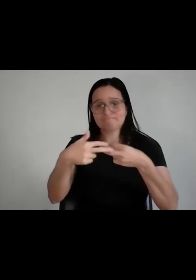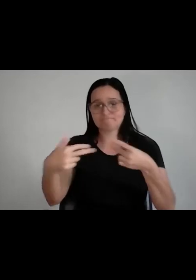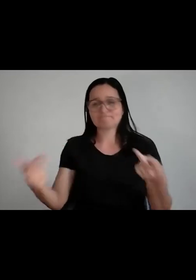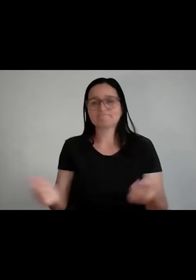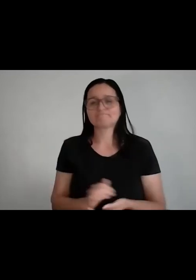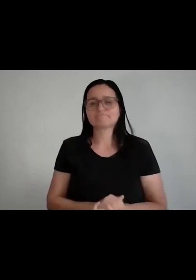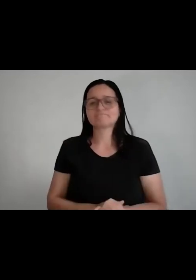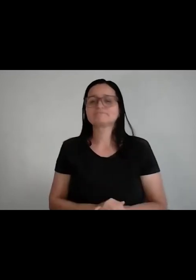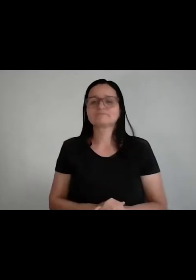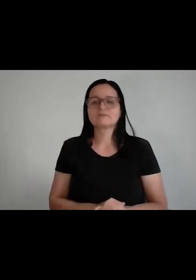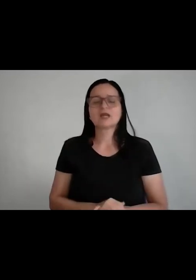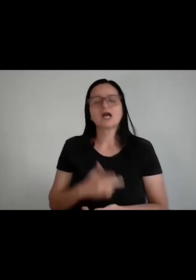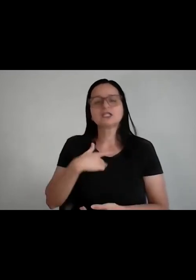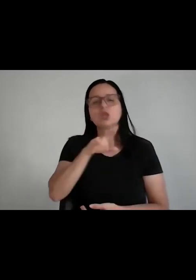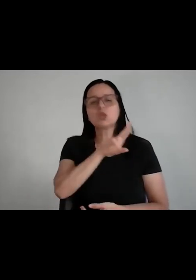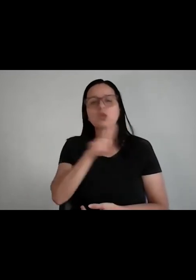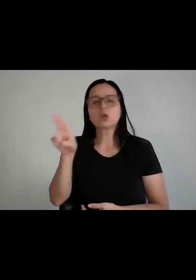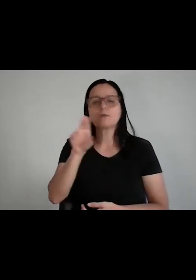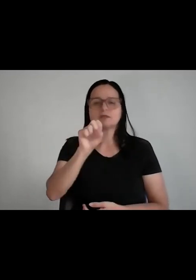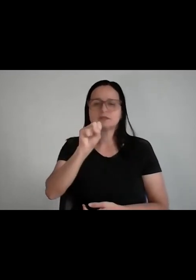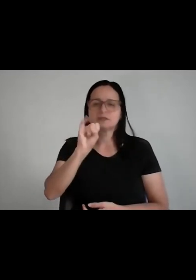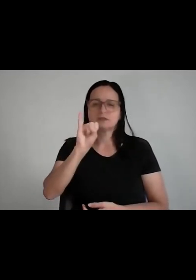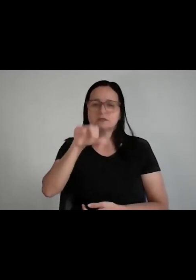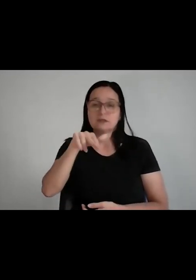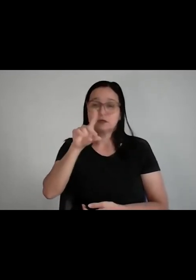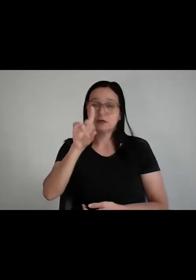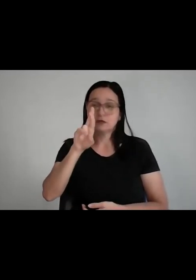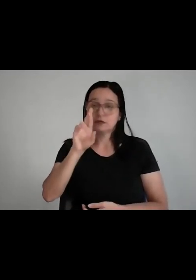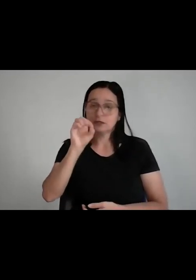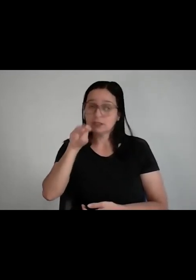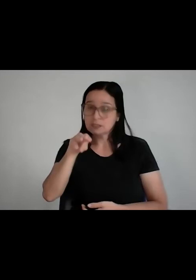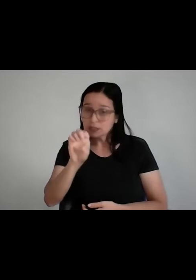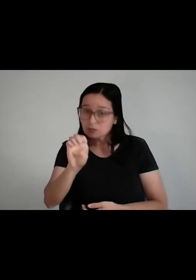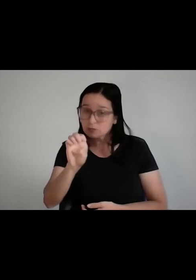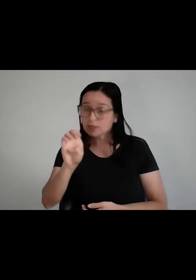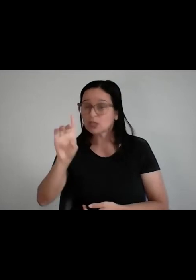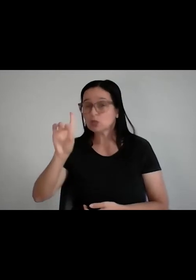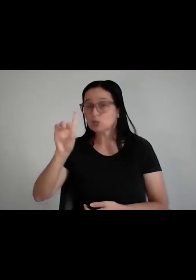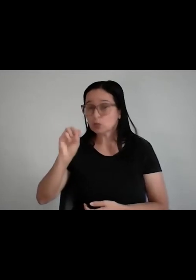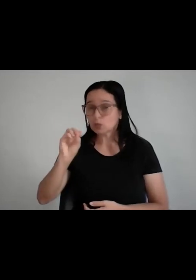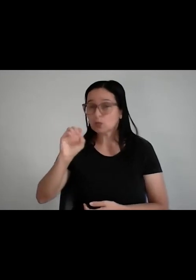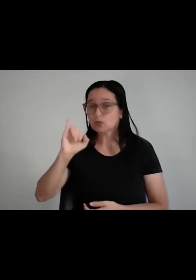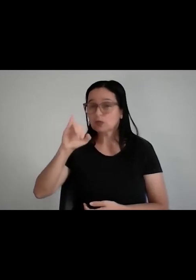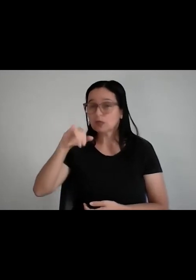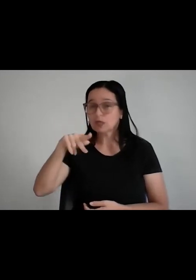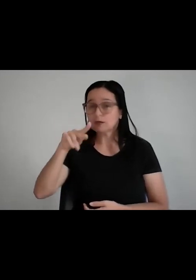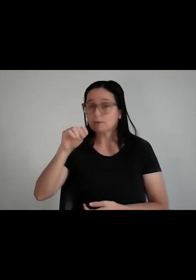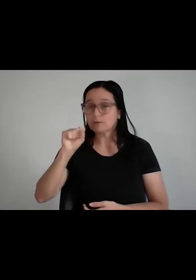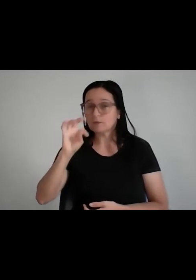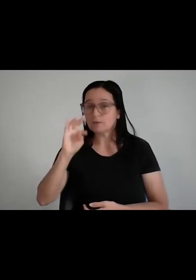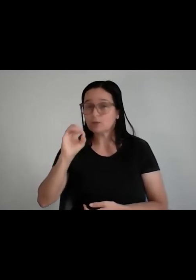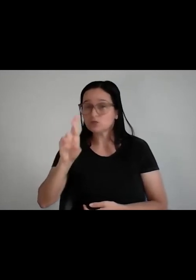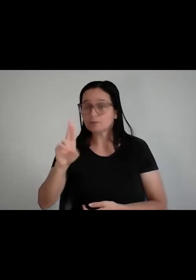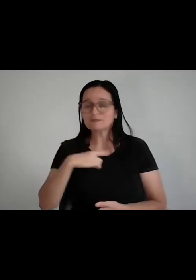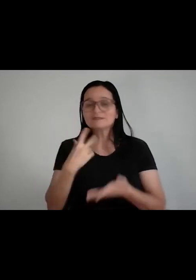Aí a gente dá o nome na psicologia de síndrome do impostor. Como você acredita que você é uma fraude. Você morre de medo de algum dia alguém